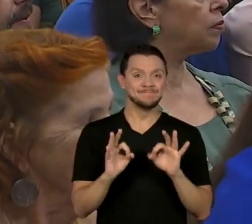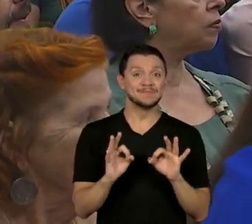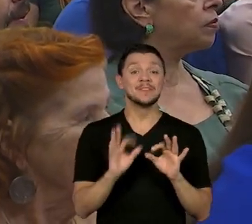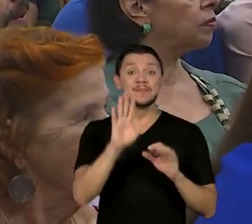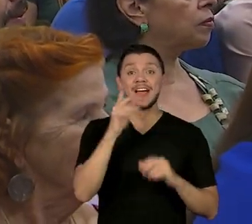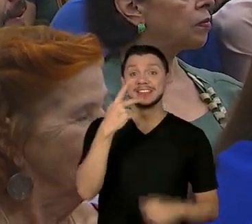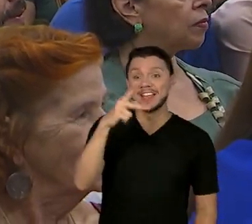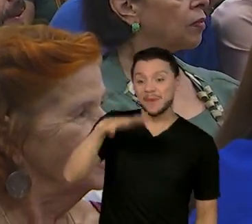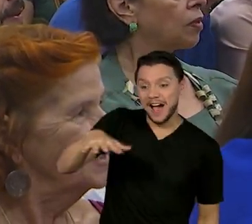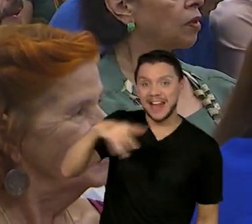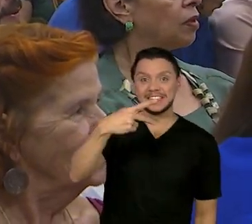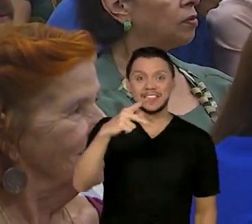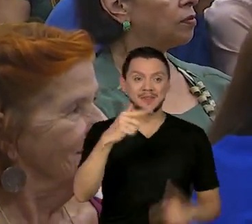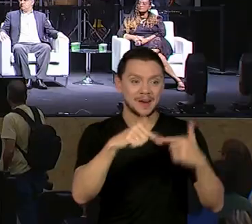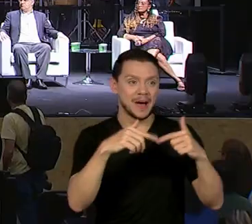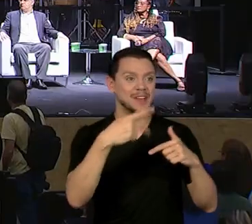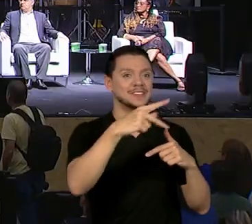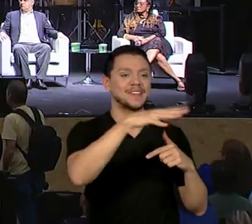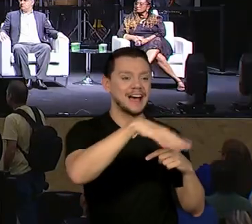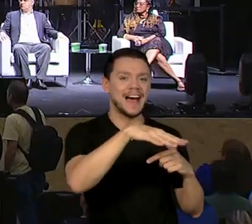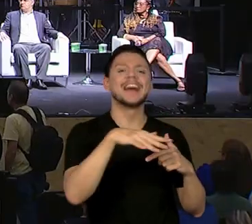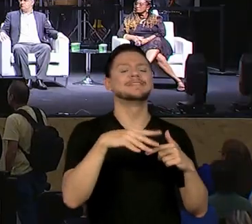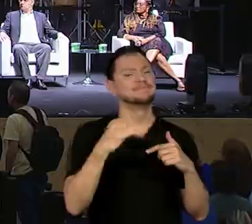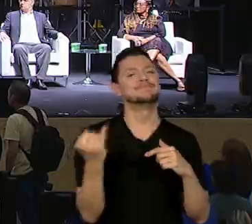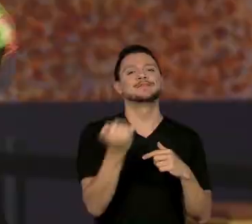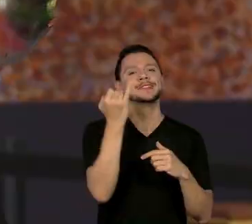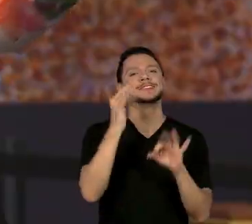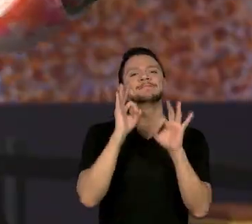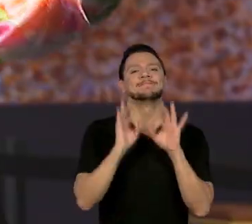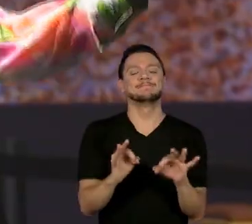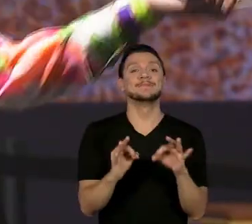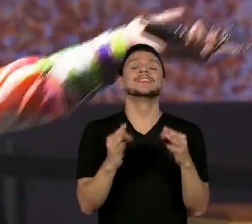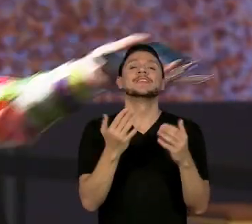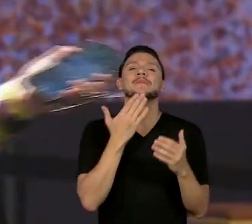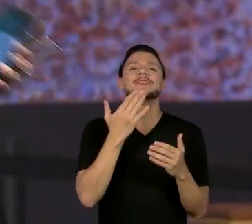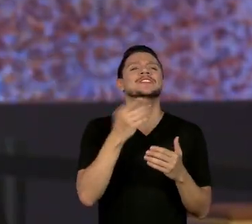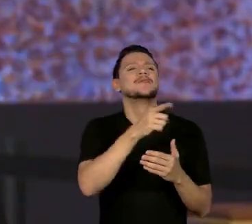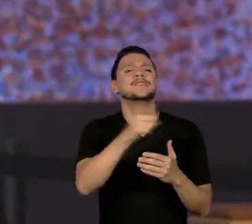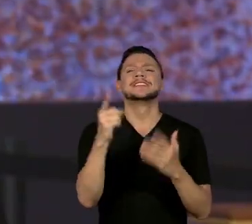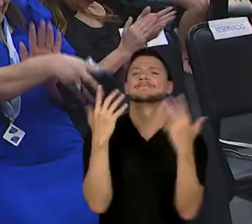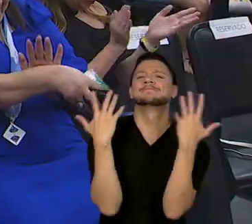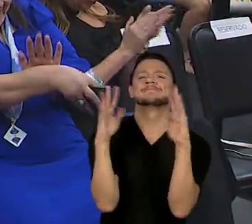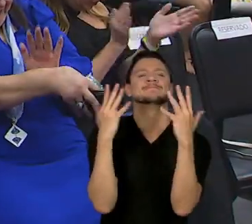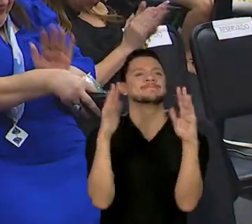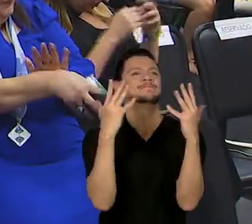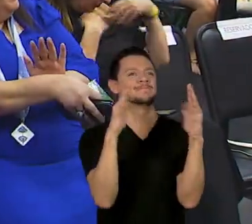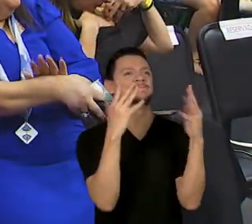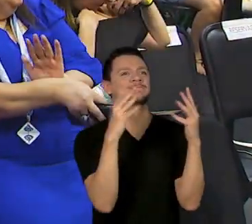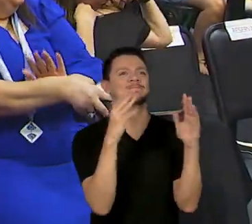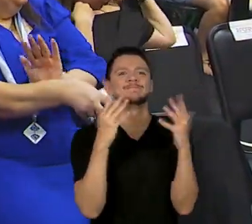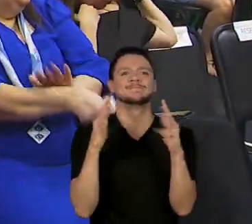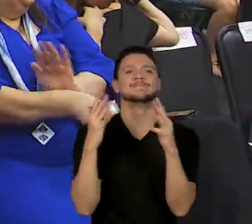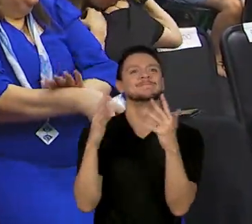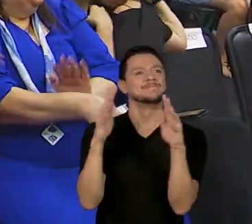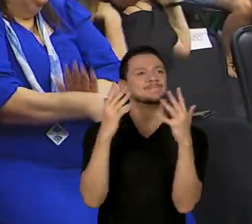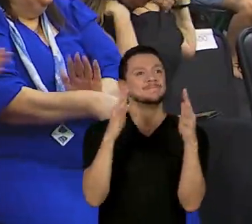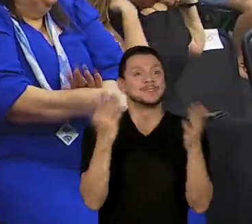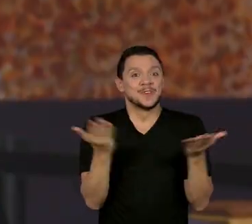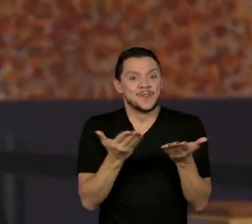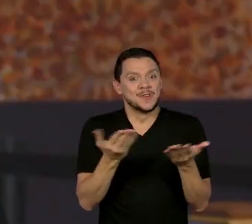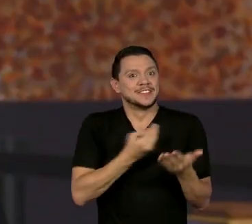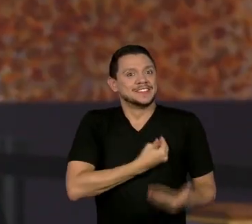sua área e na sua atuação. Pedir uma salva de palmas para vocês, que hoje estiveram aqui.